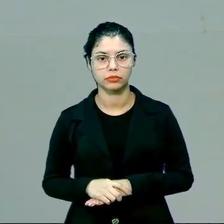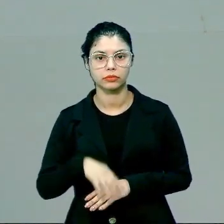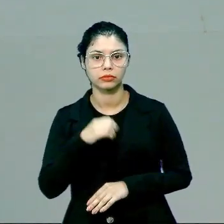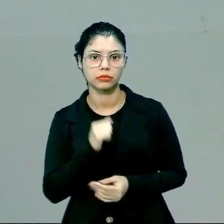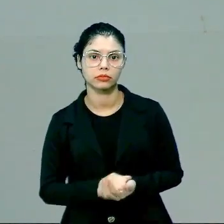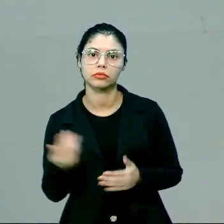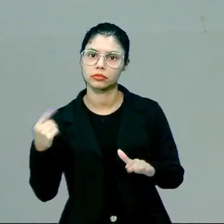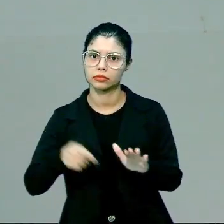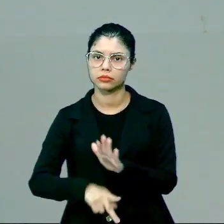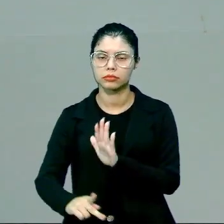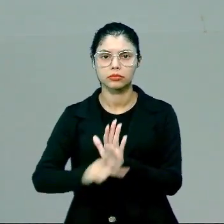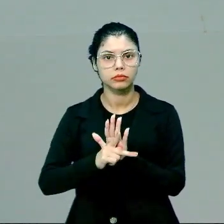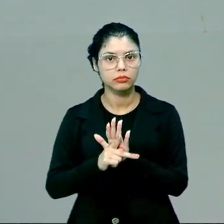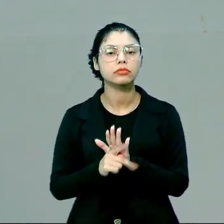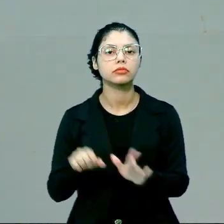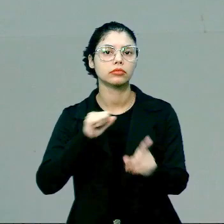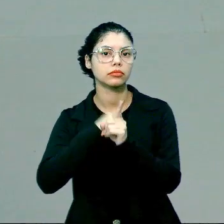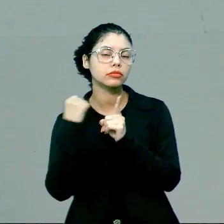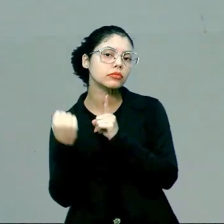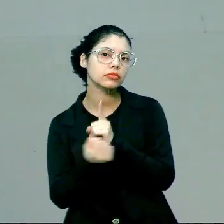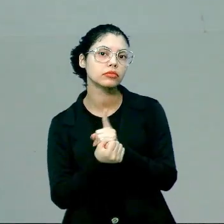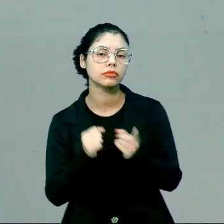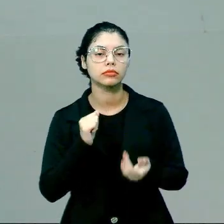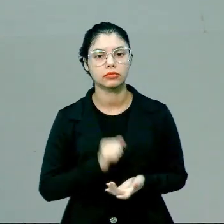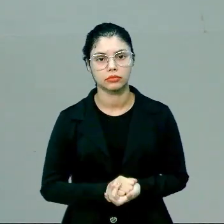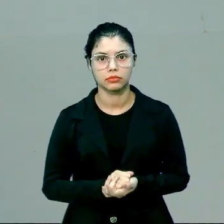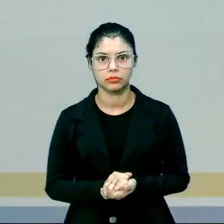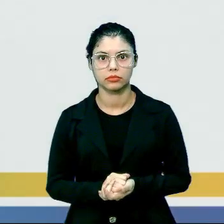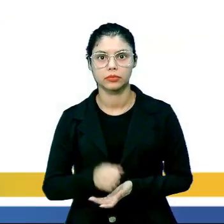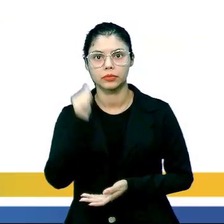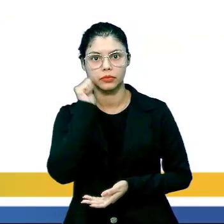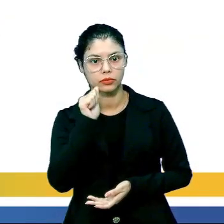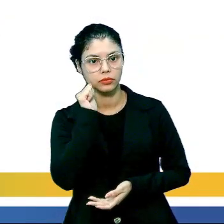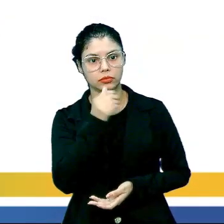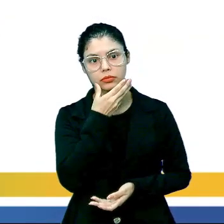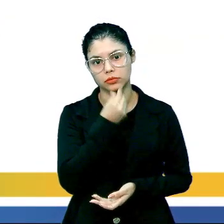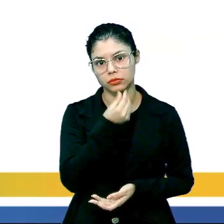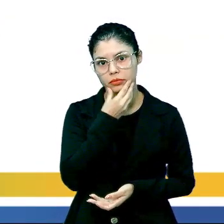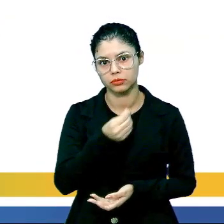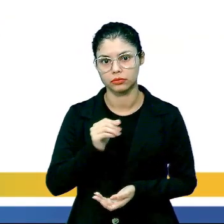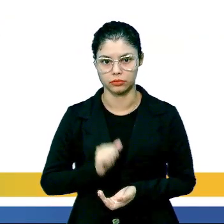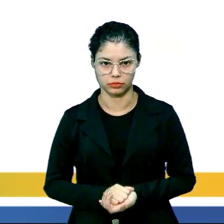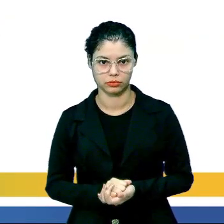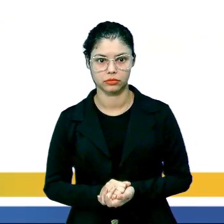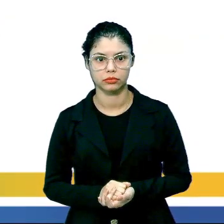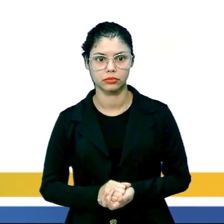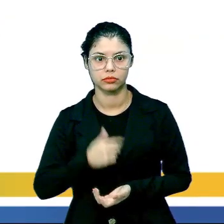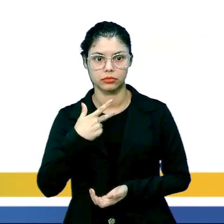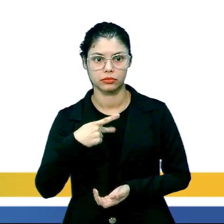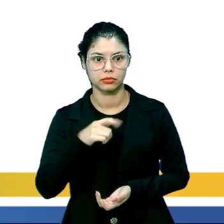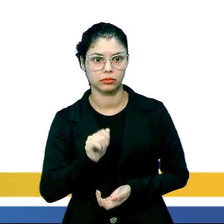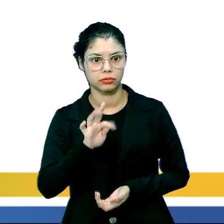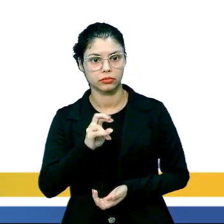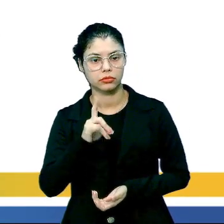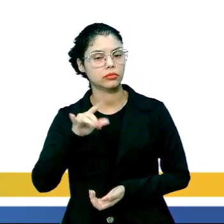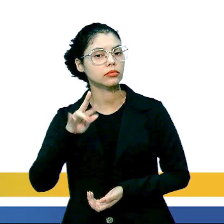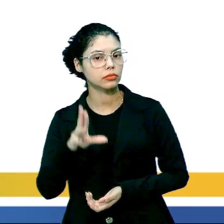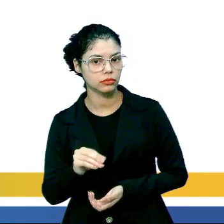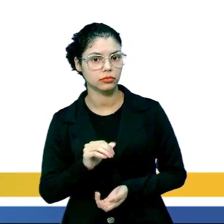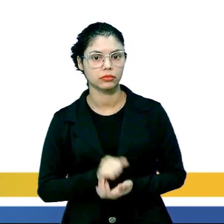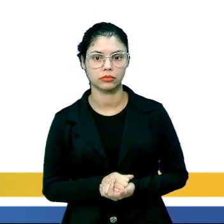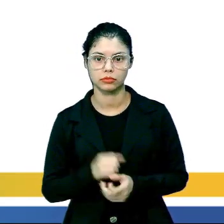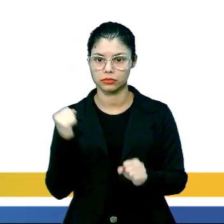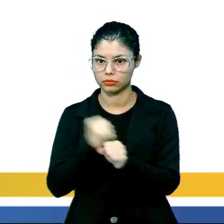já foi incutido na sociedade tanto em homens como em mulheres. E ele diz assim, o patriarcalismo é uma forma de